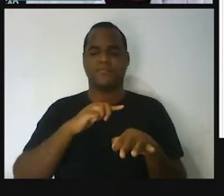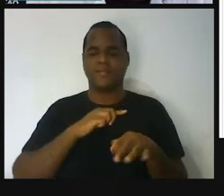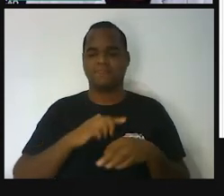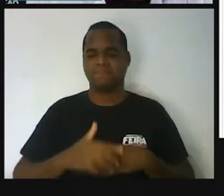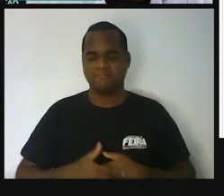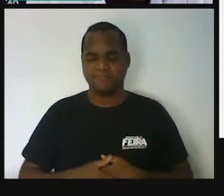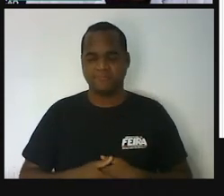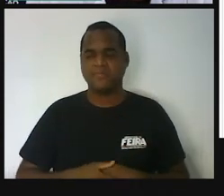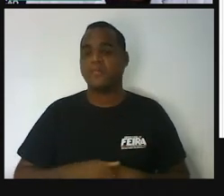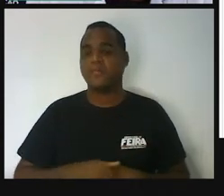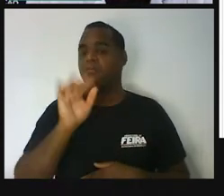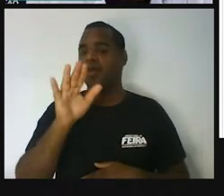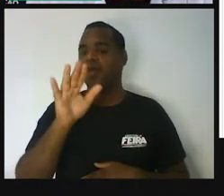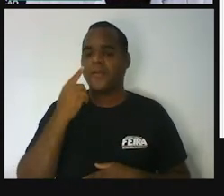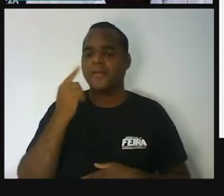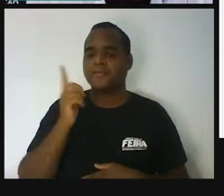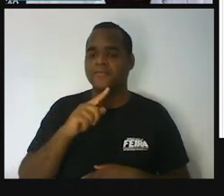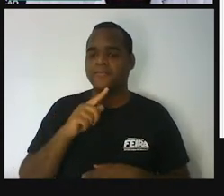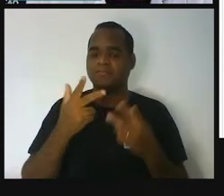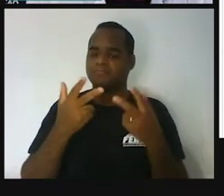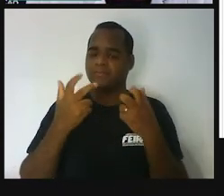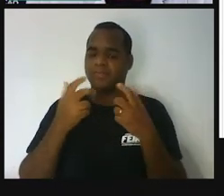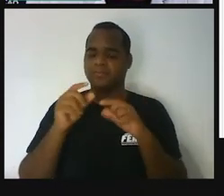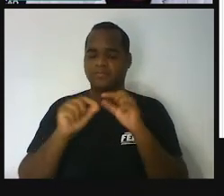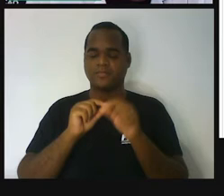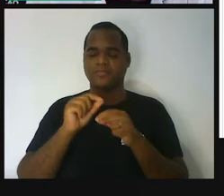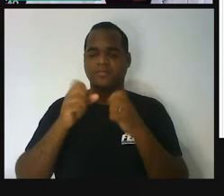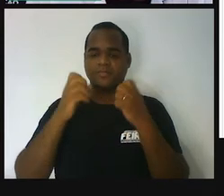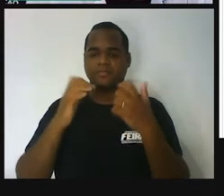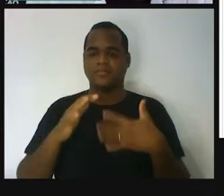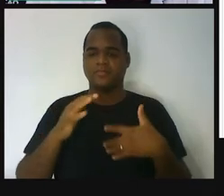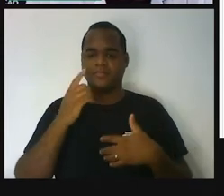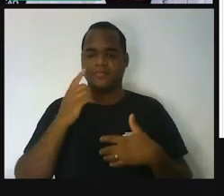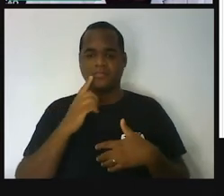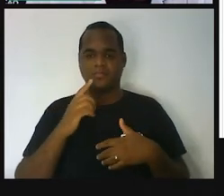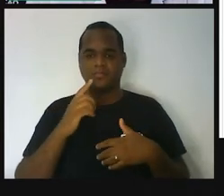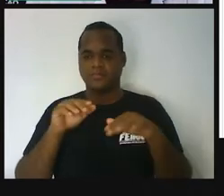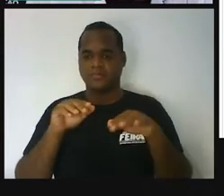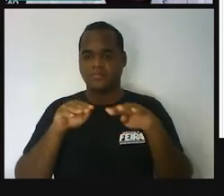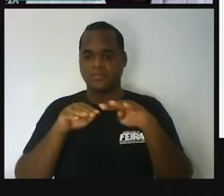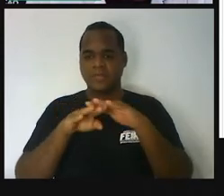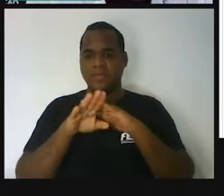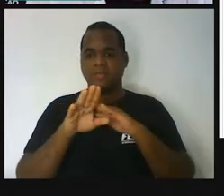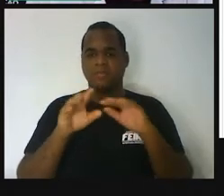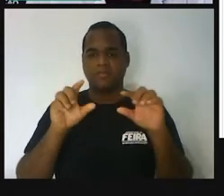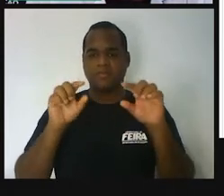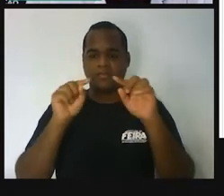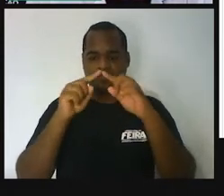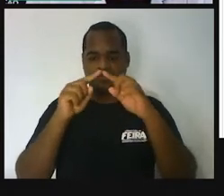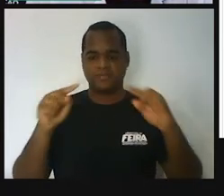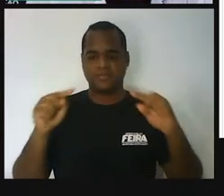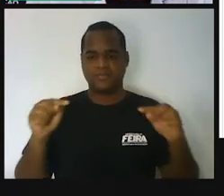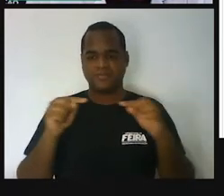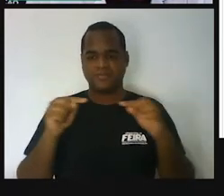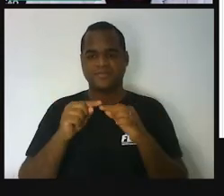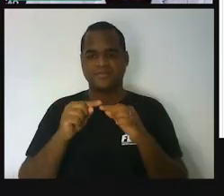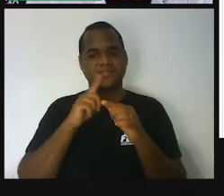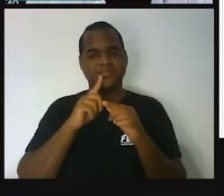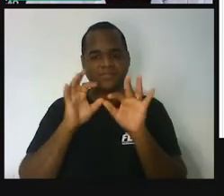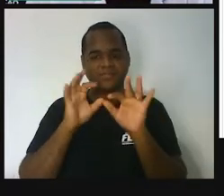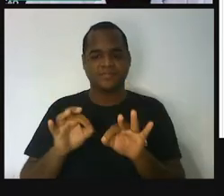Mas a gente consegue perceber aqui, encaixando certinho aqui,